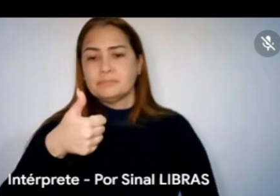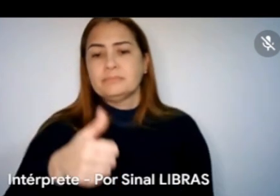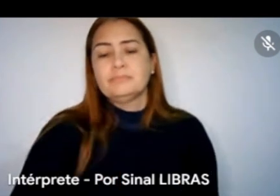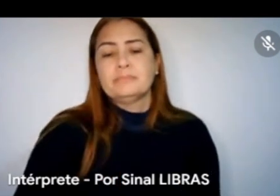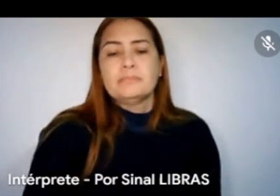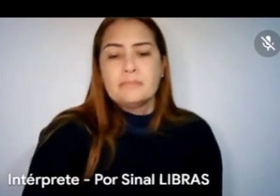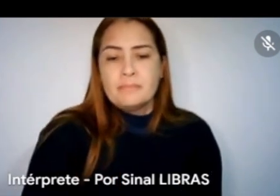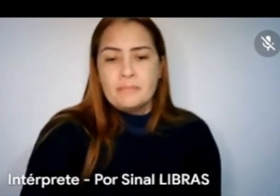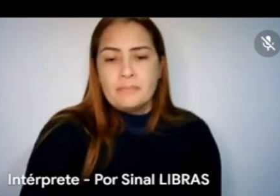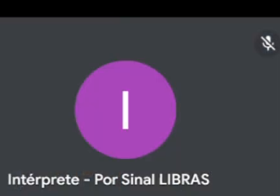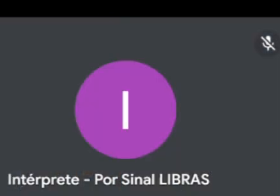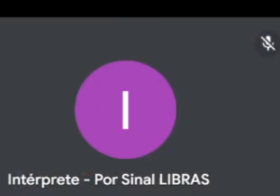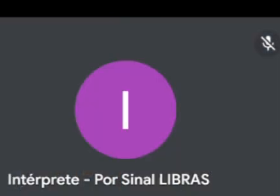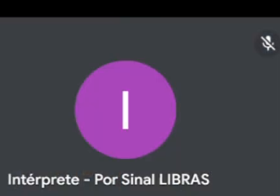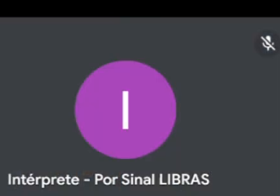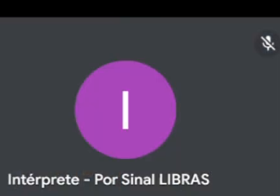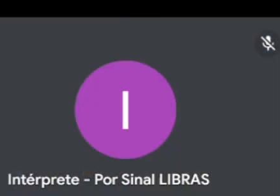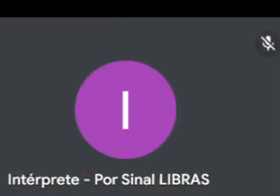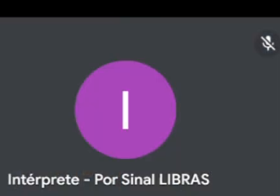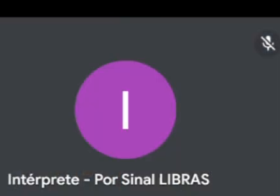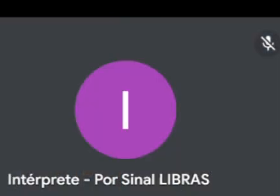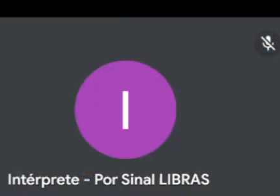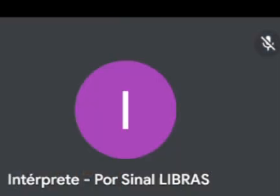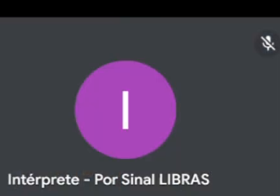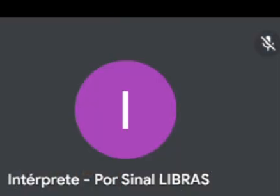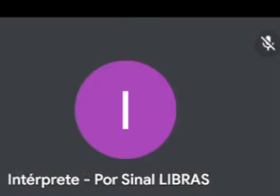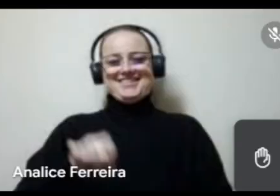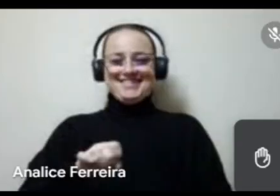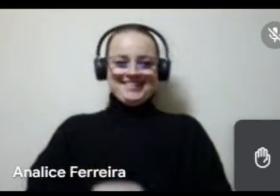Aldefran, quer falar? Tá chegando, chegou, né? Agora sim.